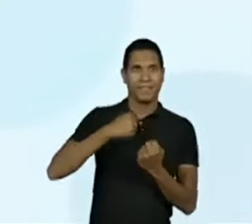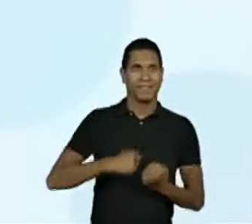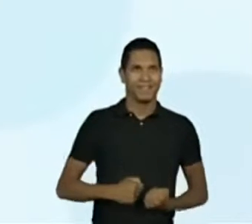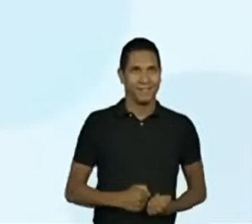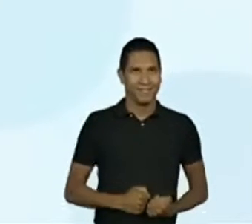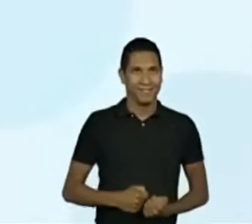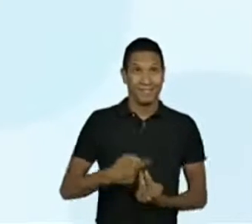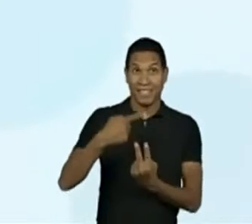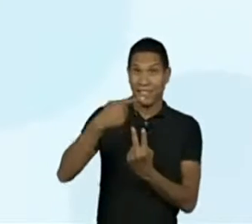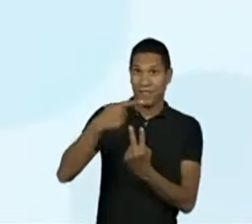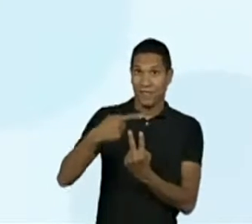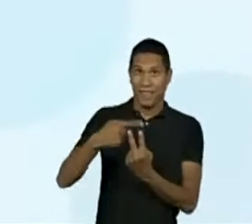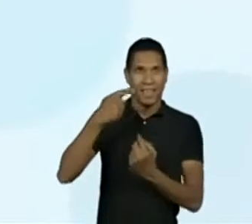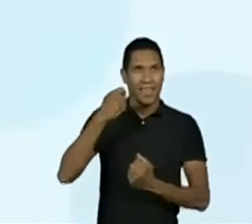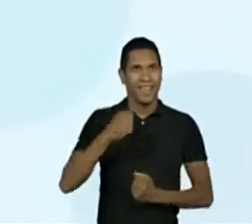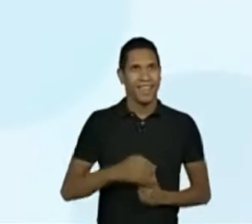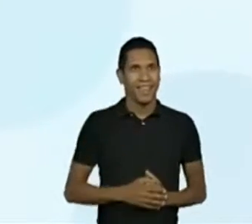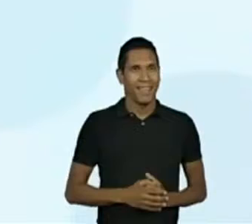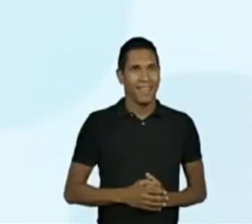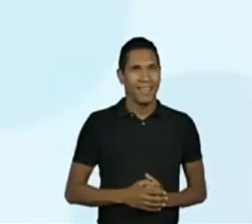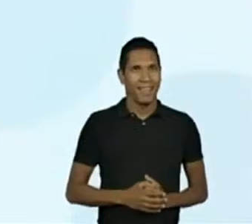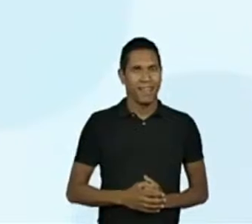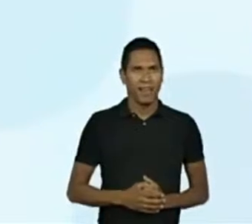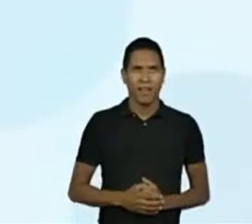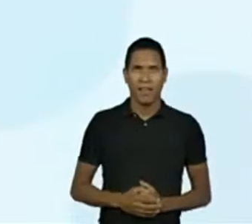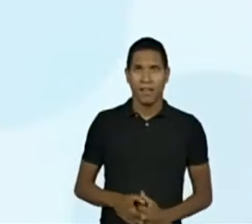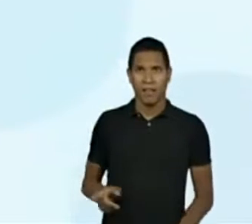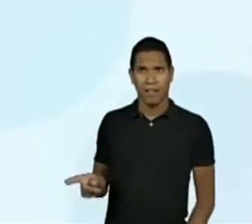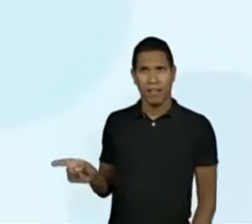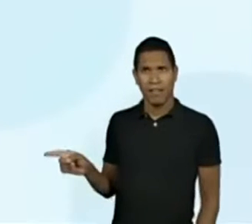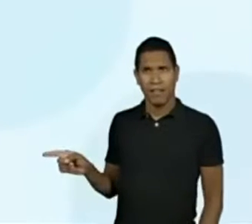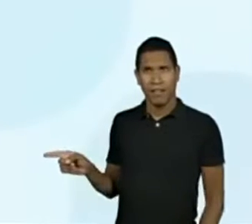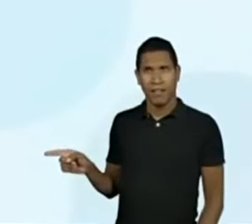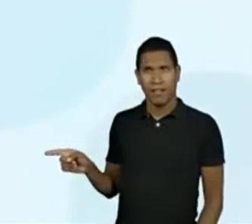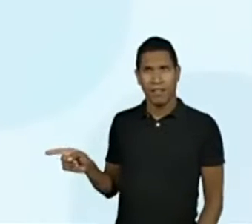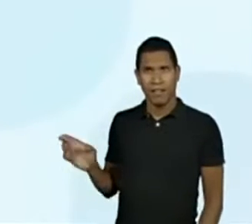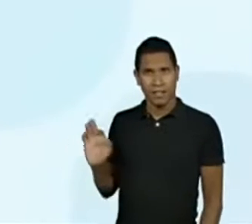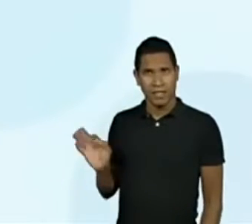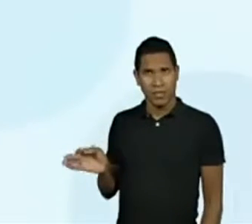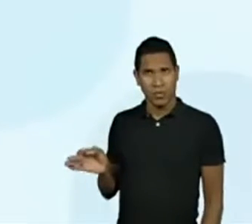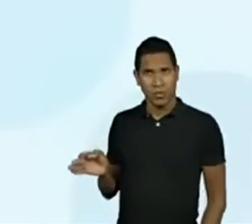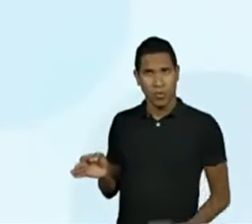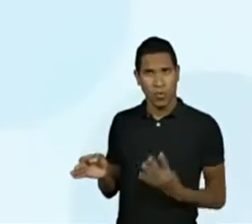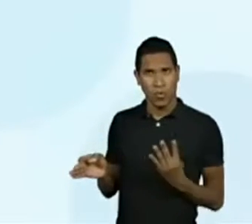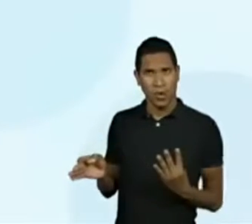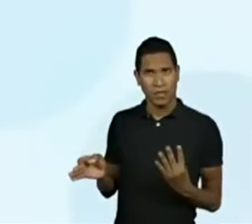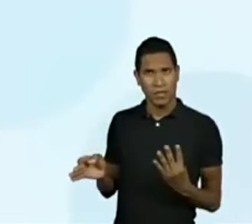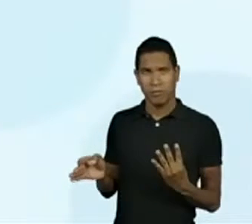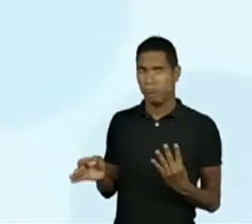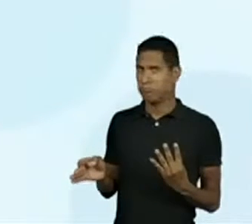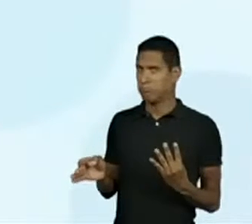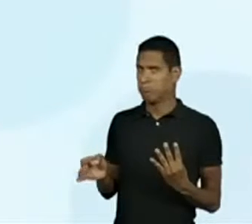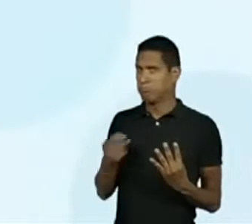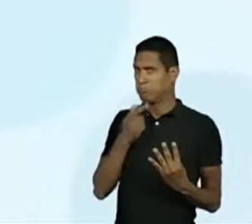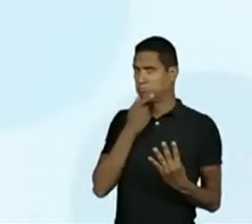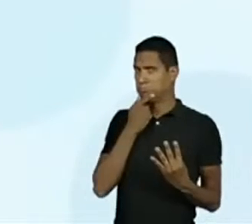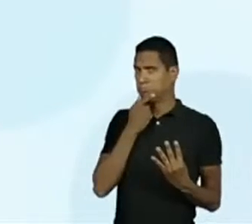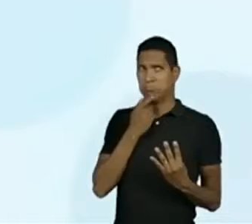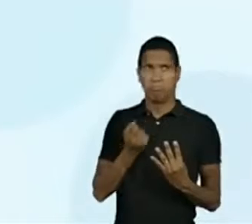tinham visto o número 4 representado dessa maneira com números romanos? Não é muito usual.